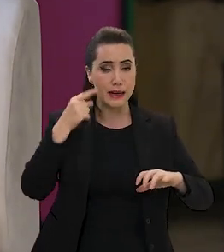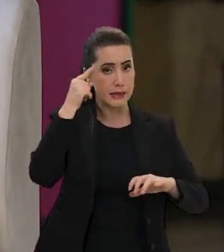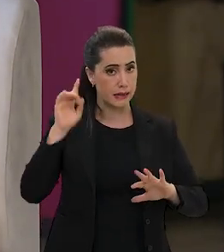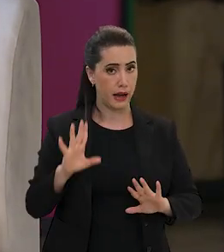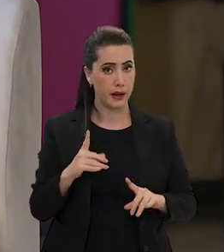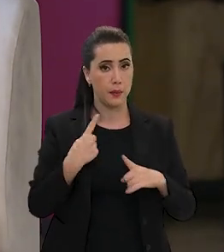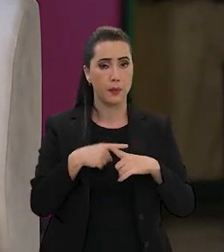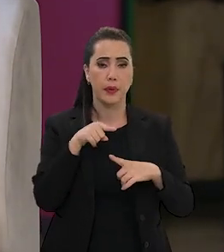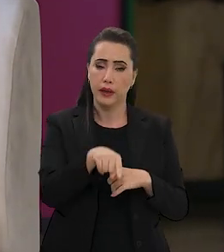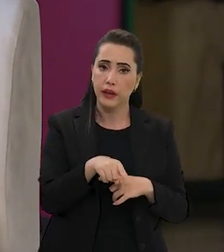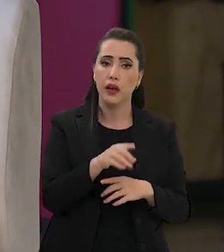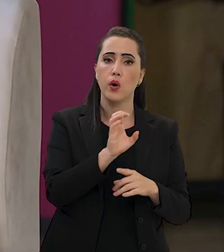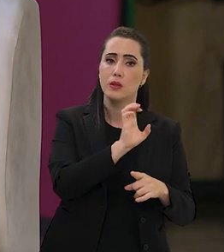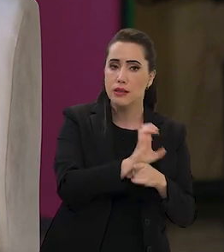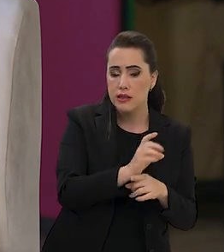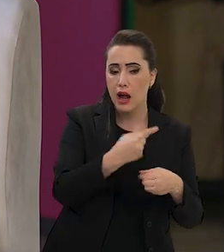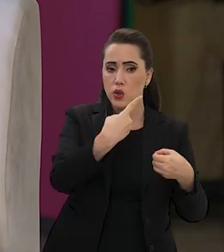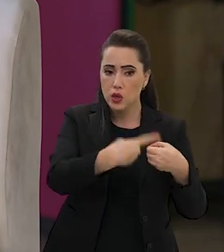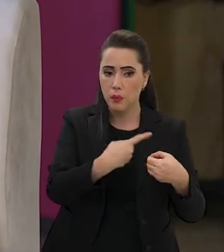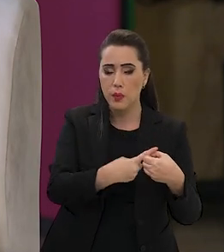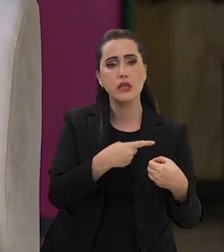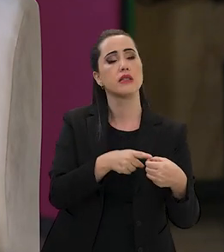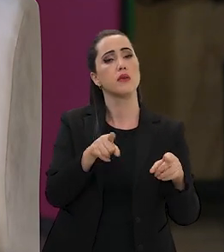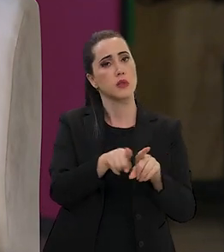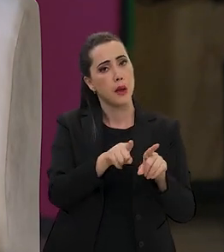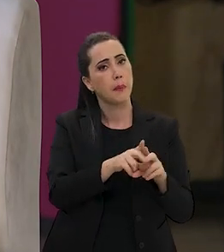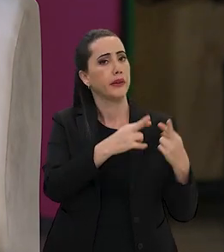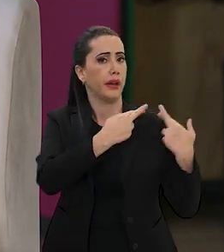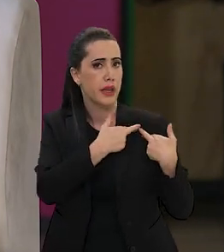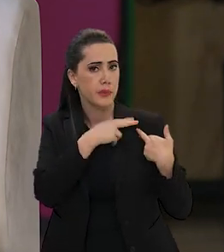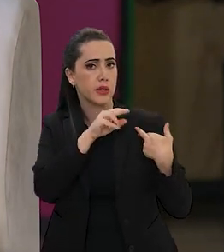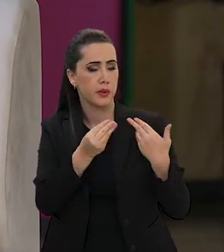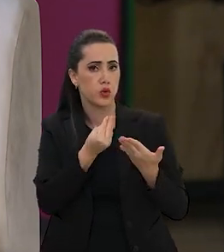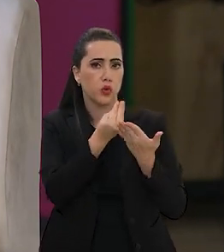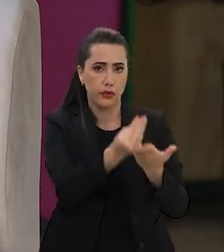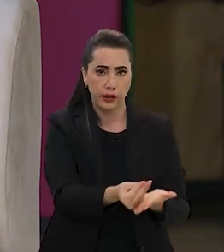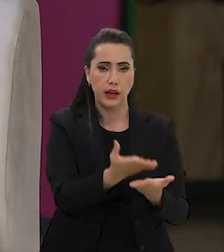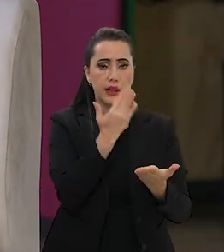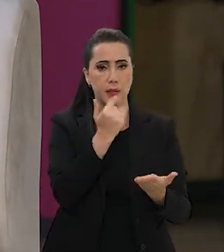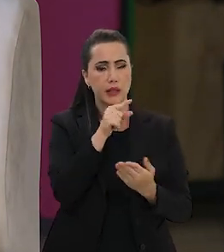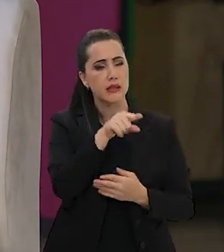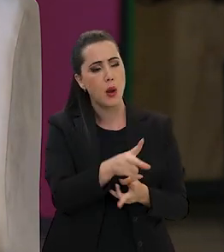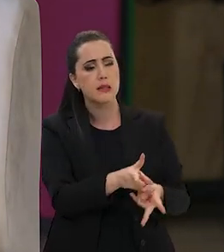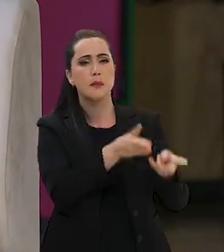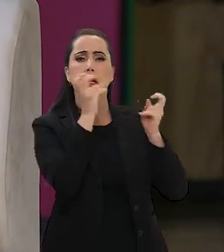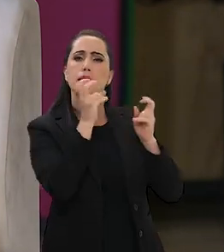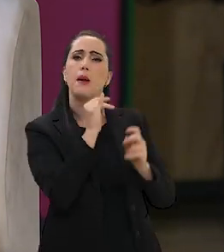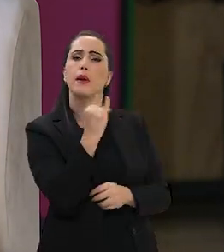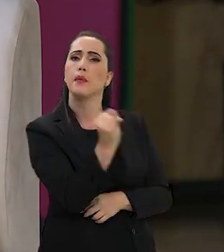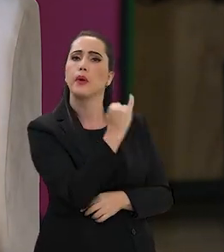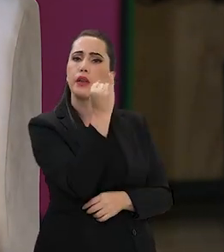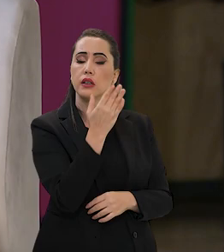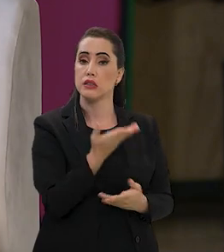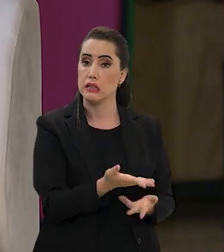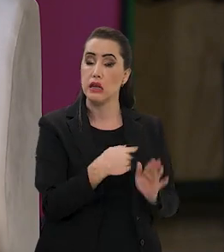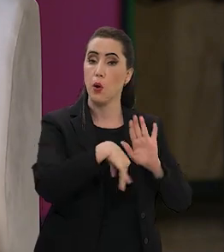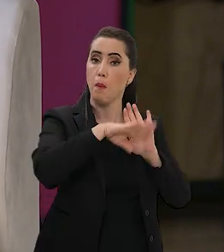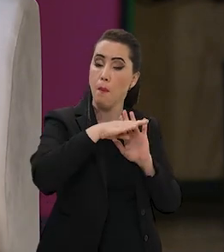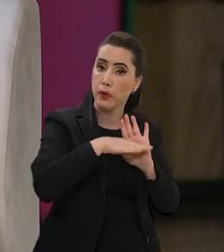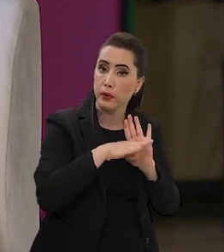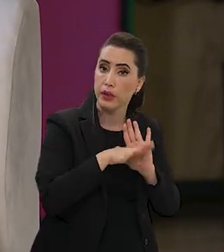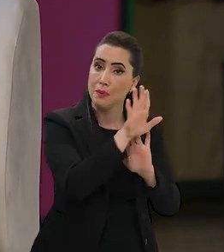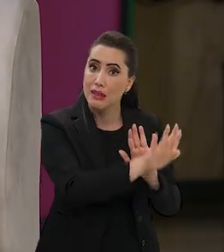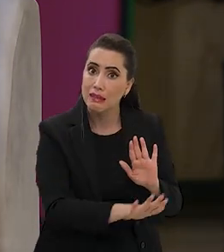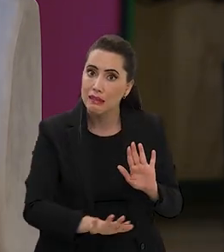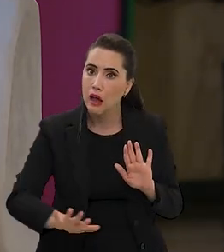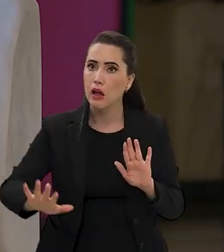será que os municípios e os estados estão suficientemente implicados? Eles percebem essa importância e que, na